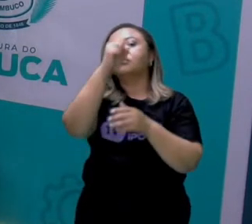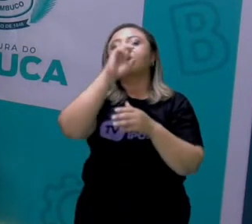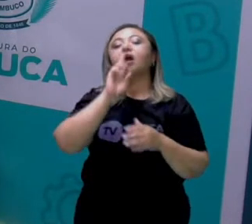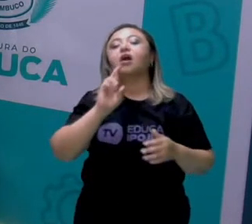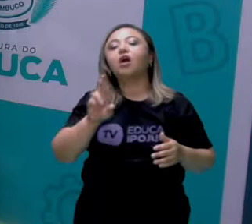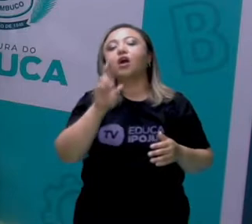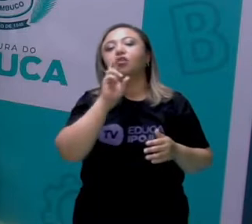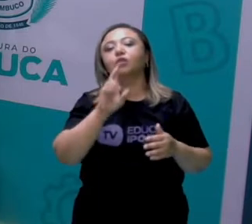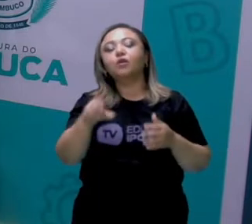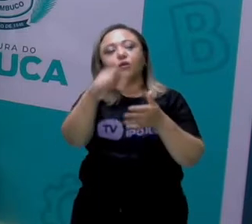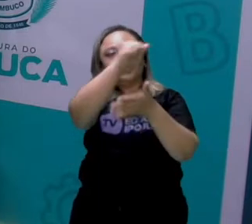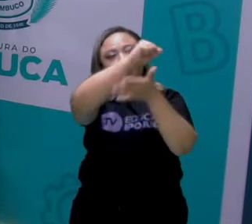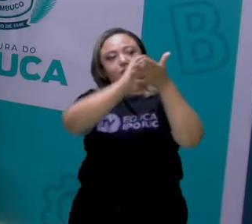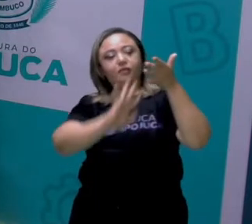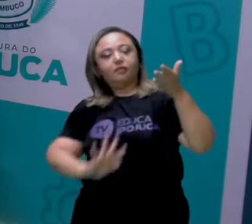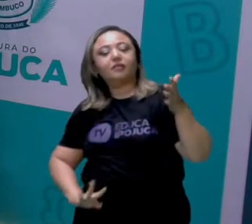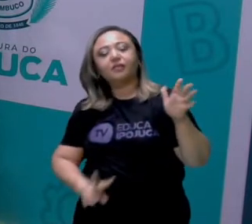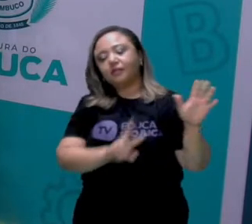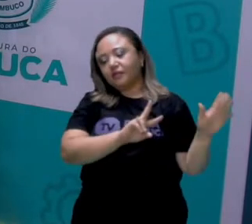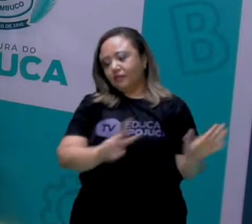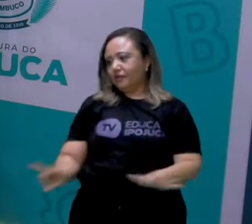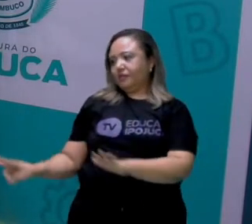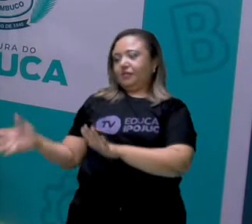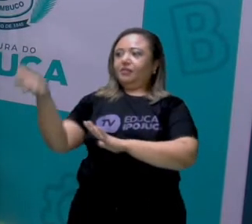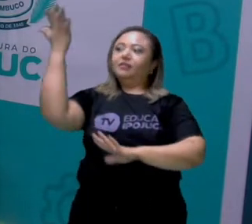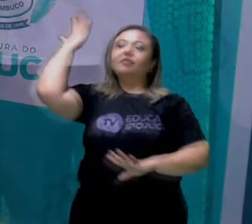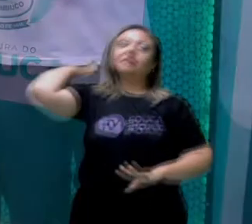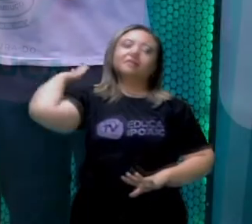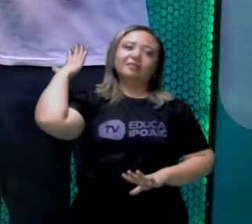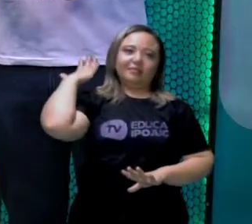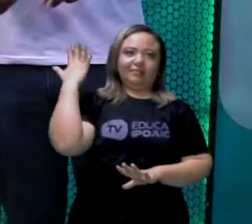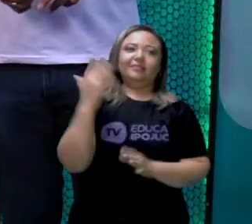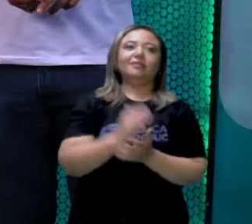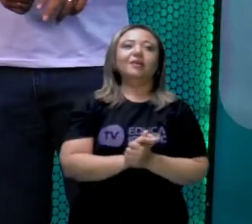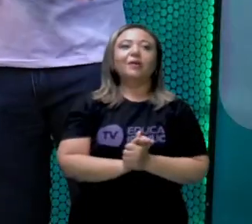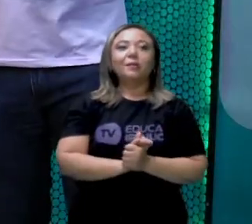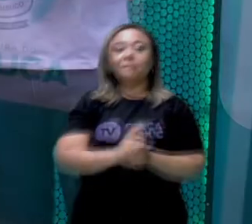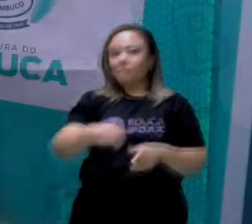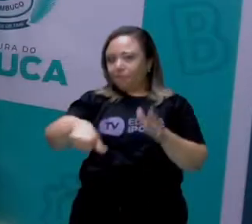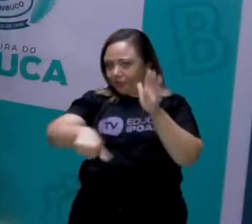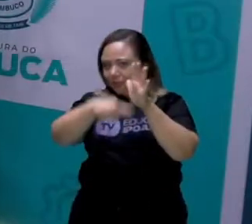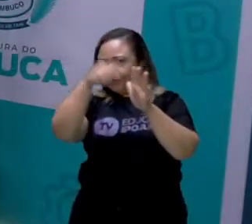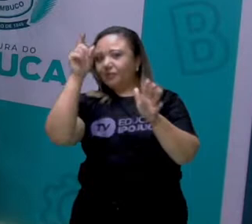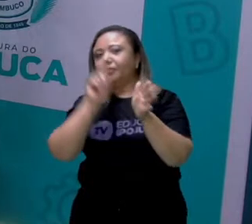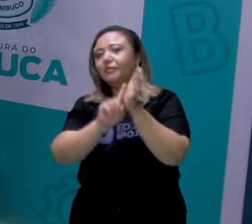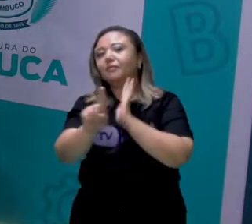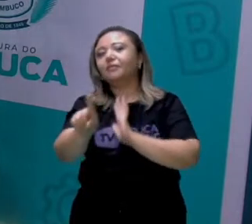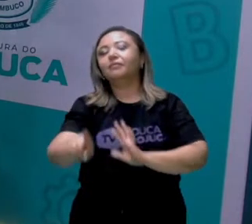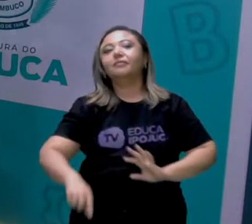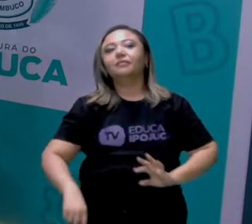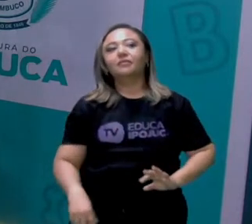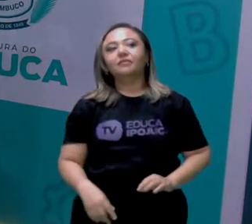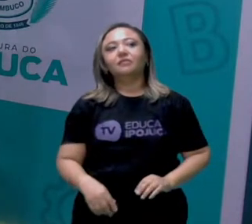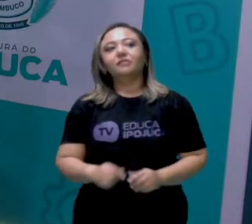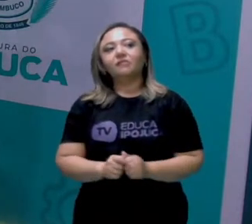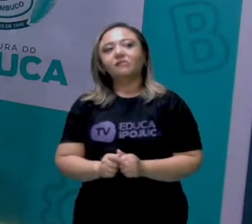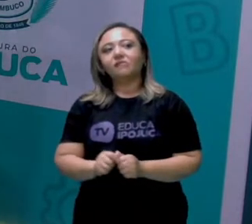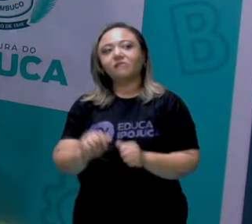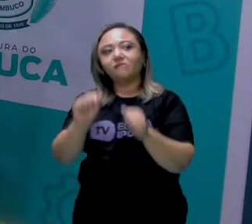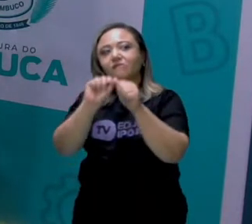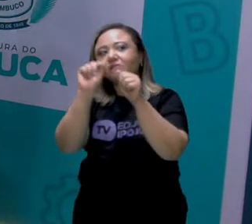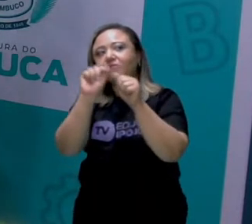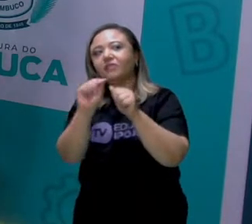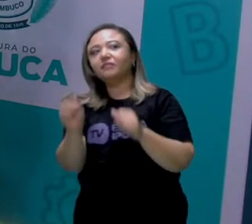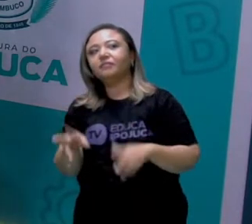a correção da atividade que eu passei para vocês na semana passada. Primeira pergunta eu fiz aqui para